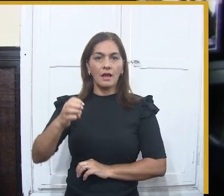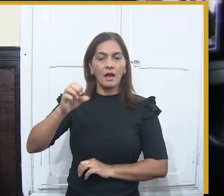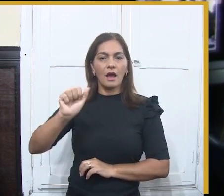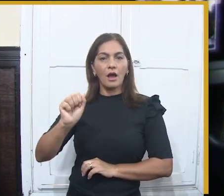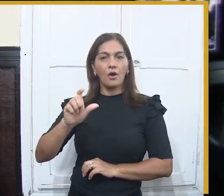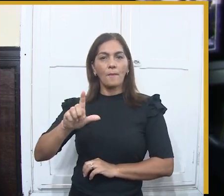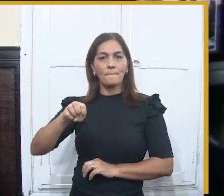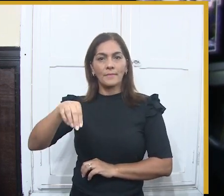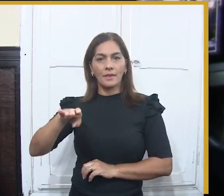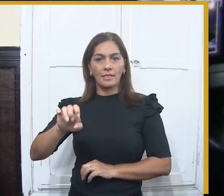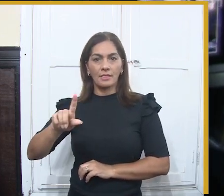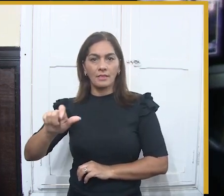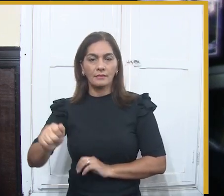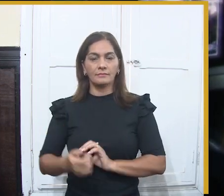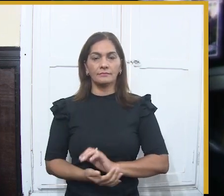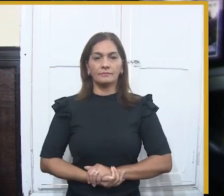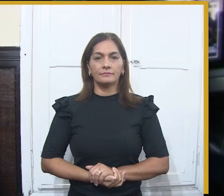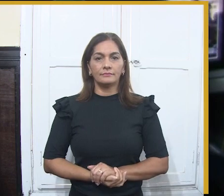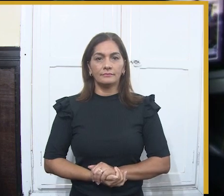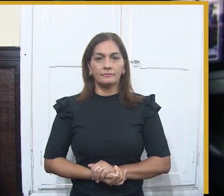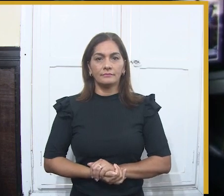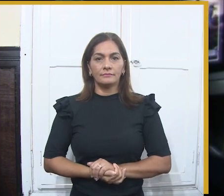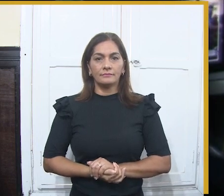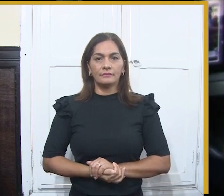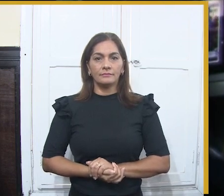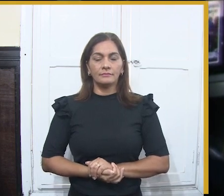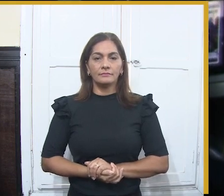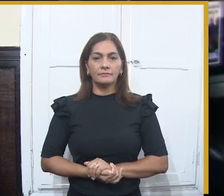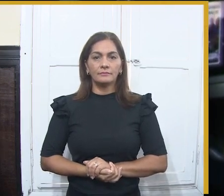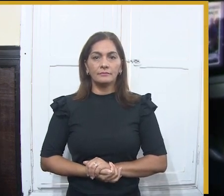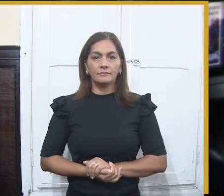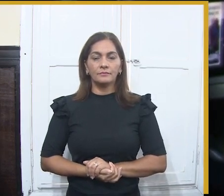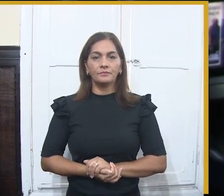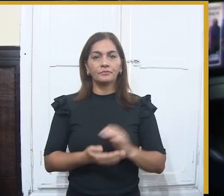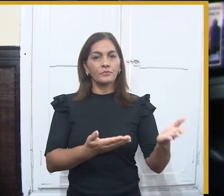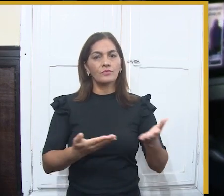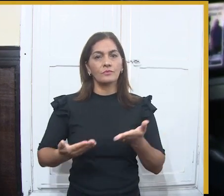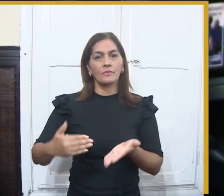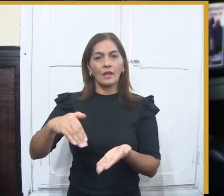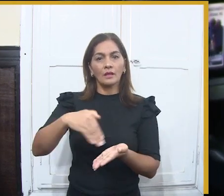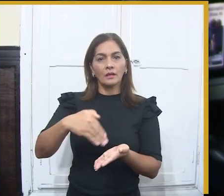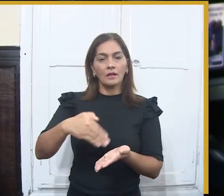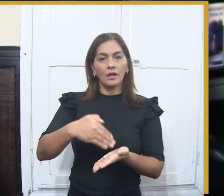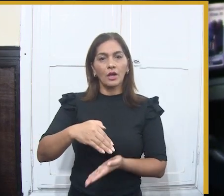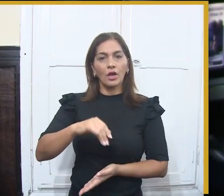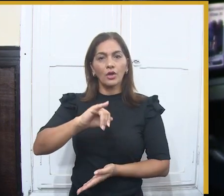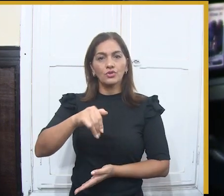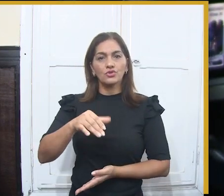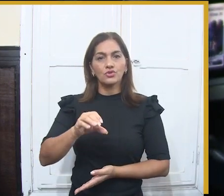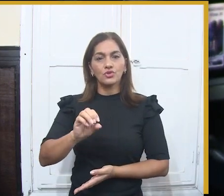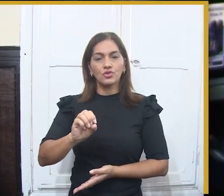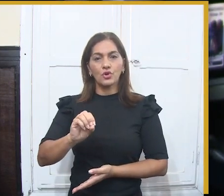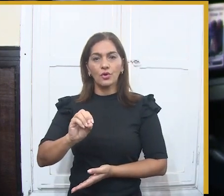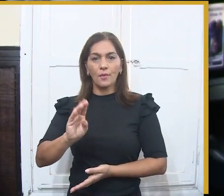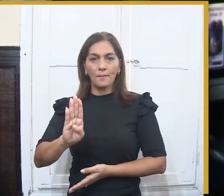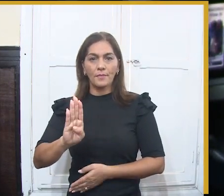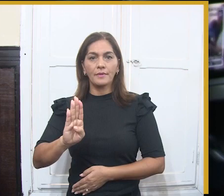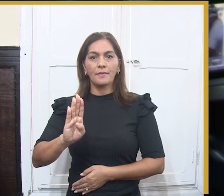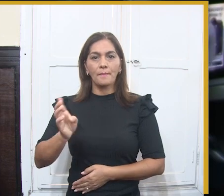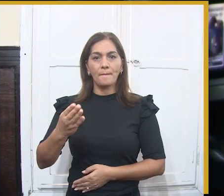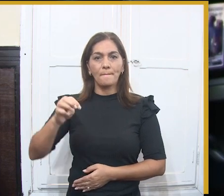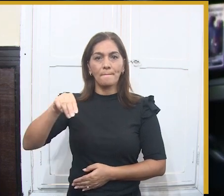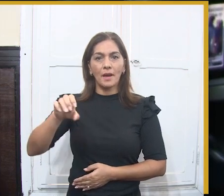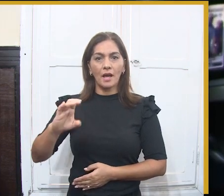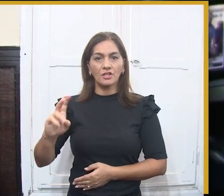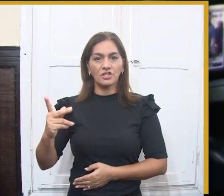Convidando a secretária de Desenvolvimento Econômico e da Ciência, Tecnologia e Inovação. Convidando Larissa